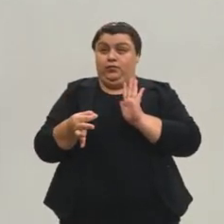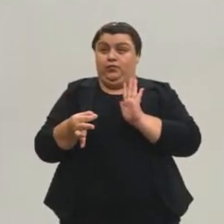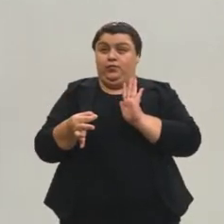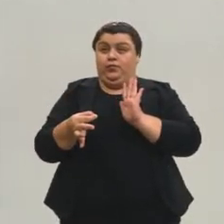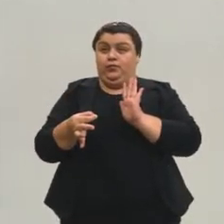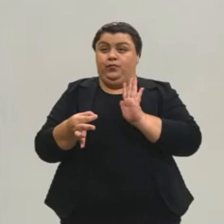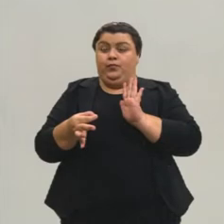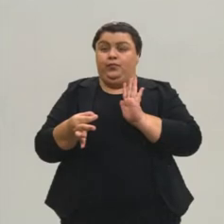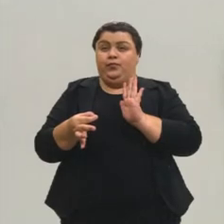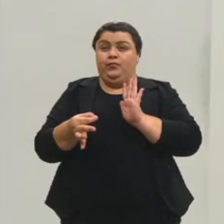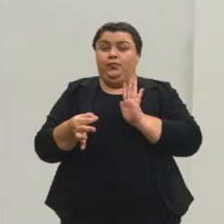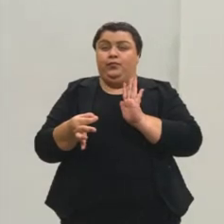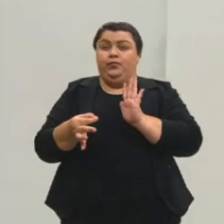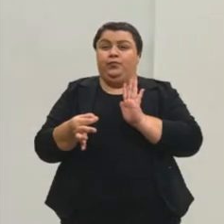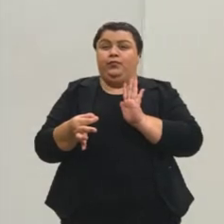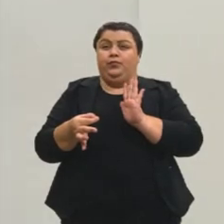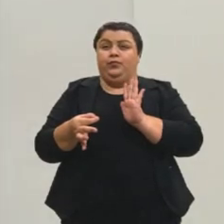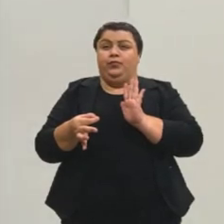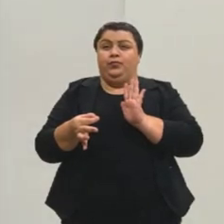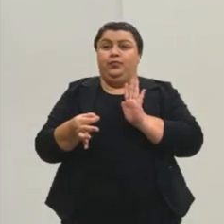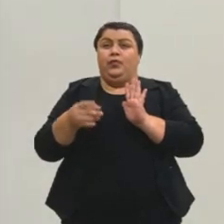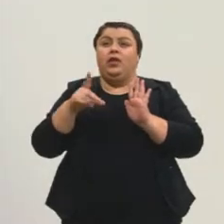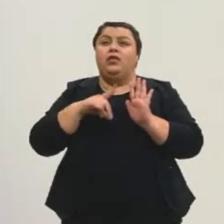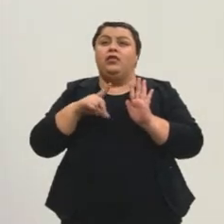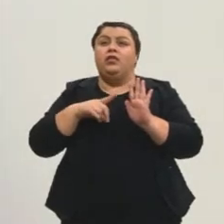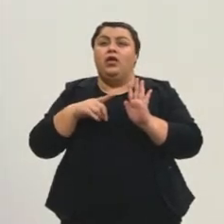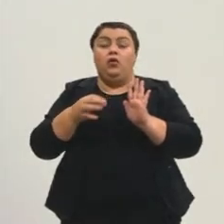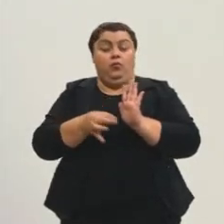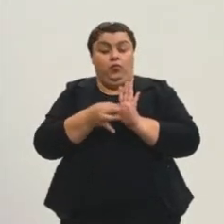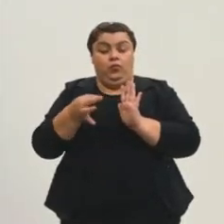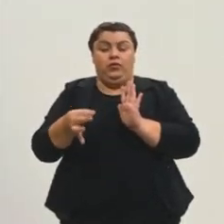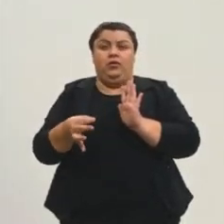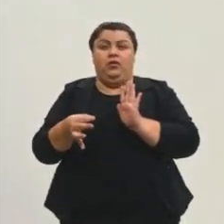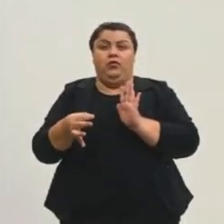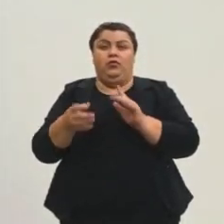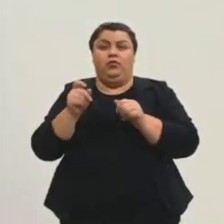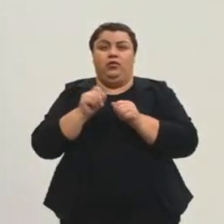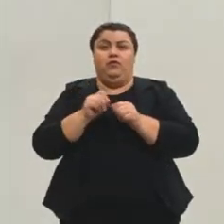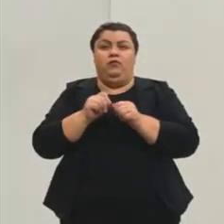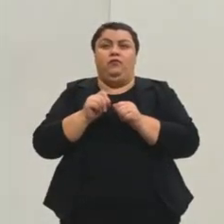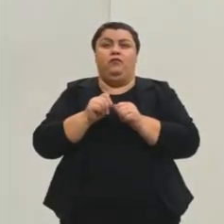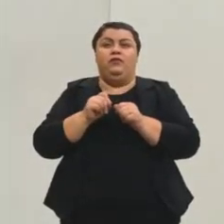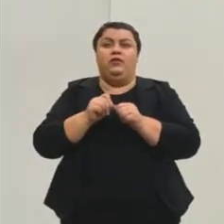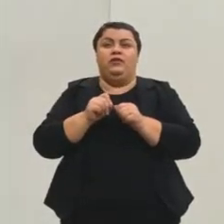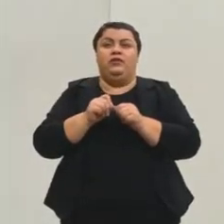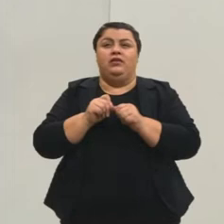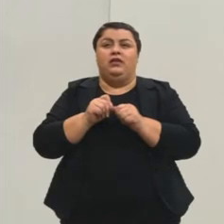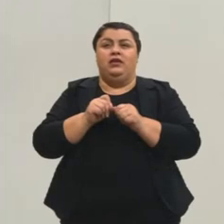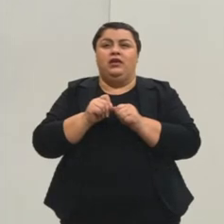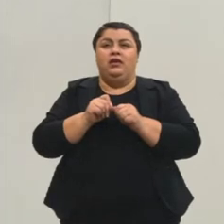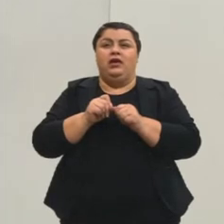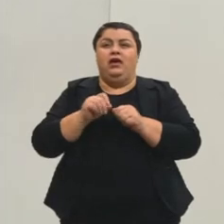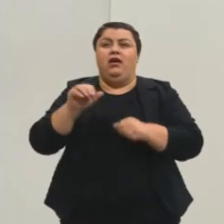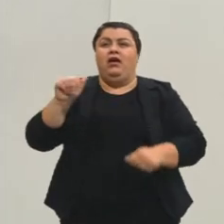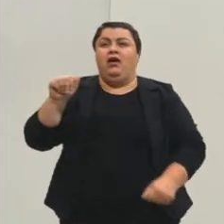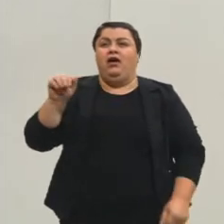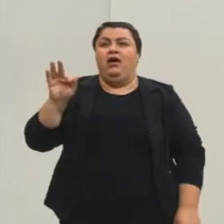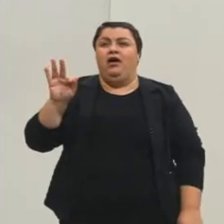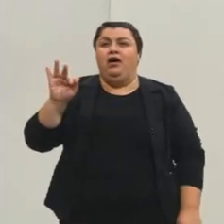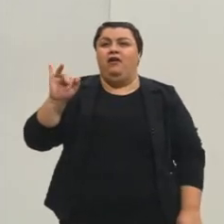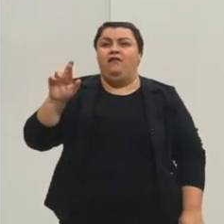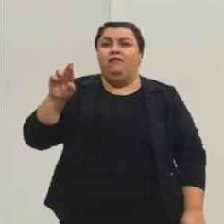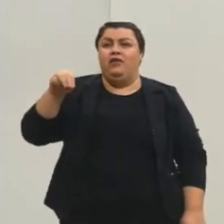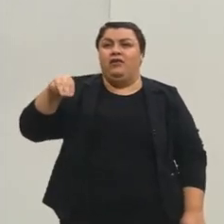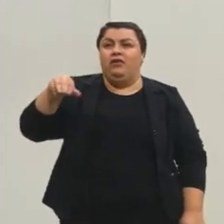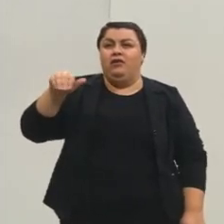Aqui, uma opinião. Tem uma opinião que eu vou fazer uma afirmação sobre o